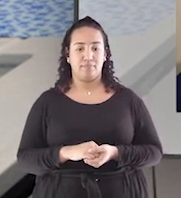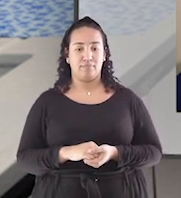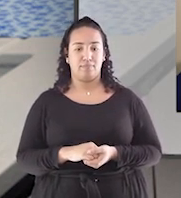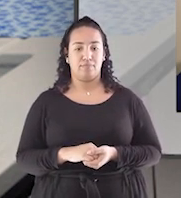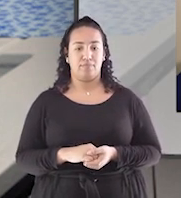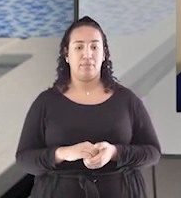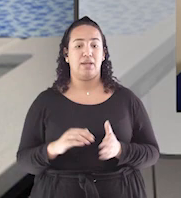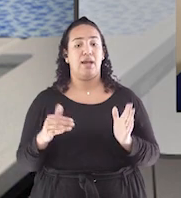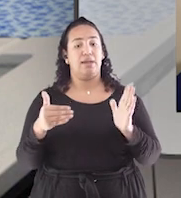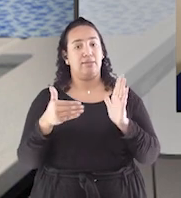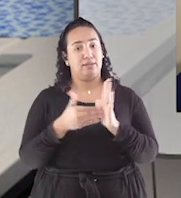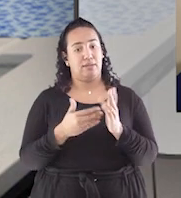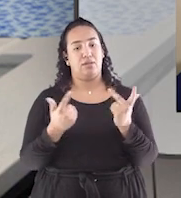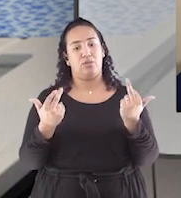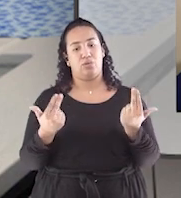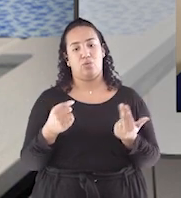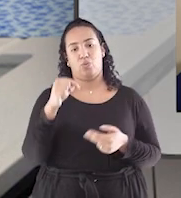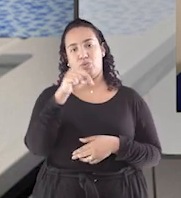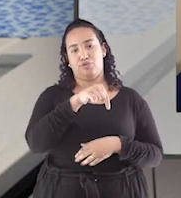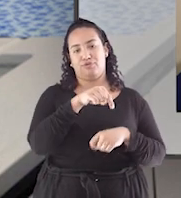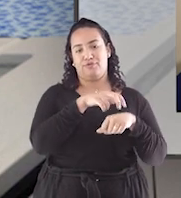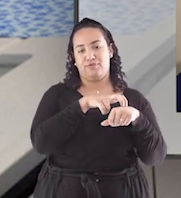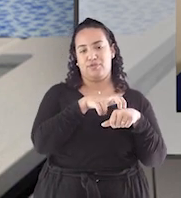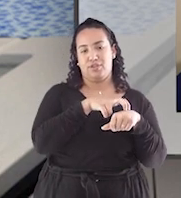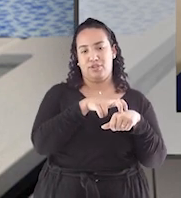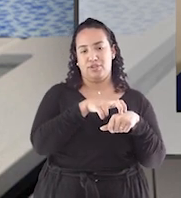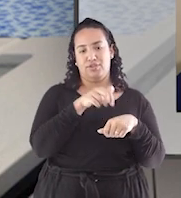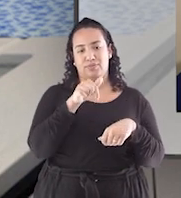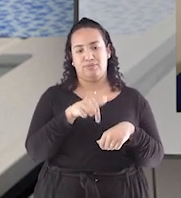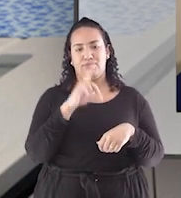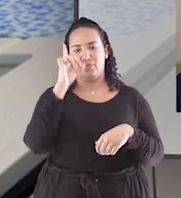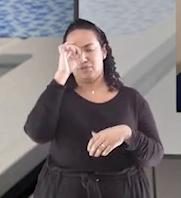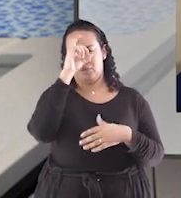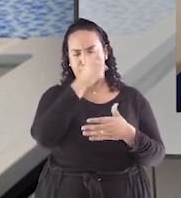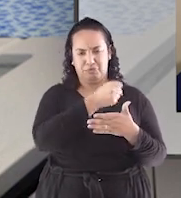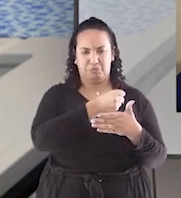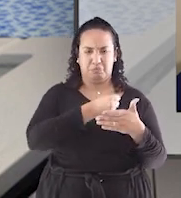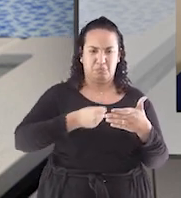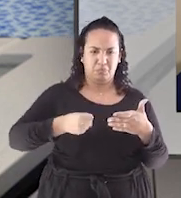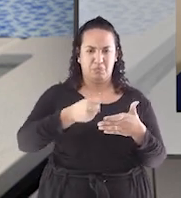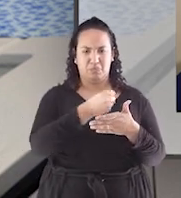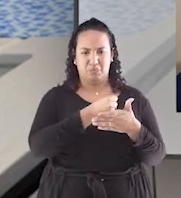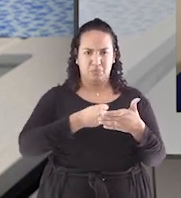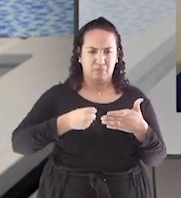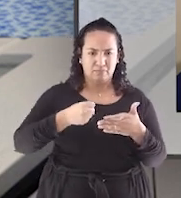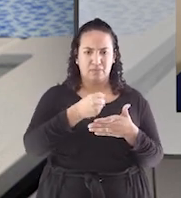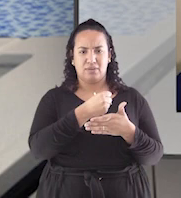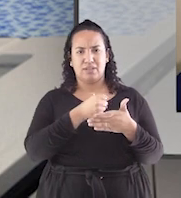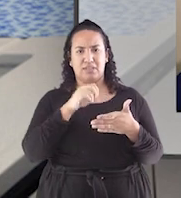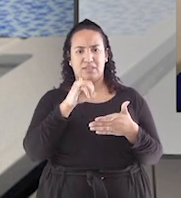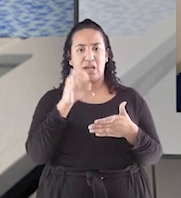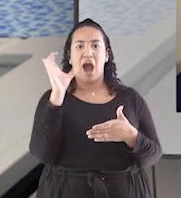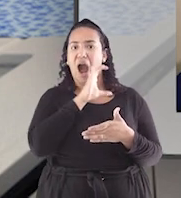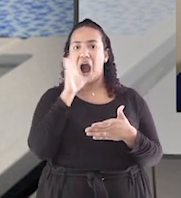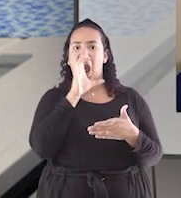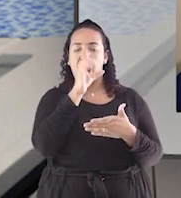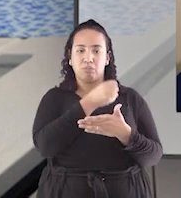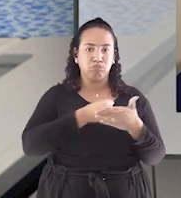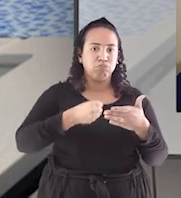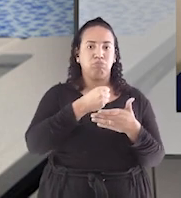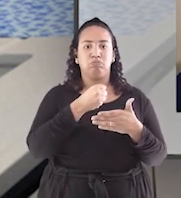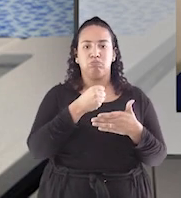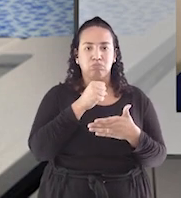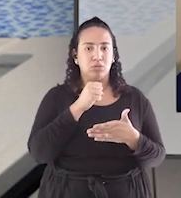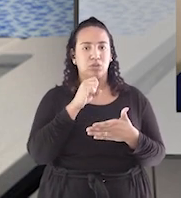nessa consistência aqui. E vai ser duro de mexer. Porque quando você mexe rápido, ele não vai querer mexer.